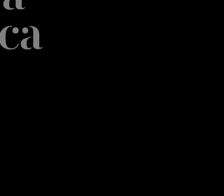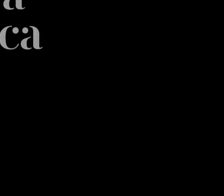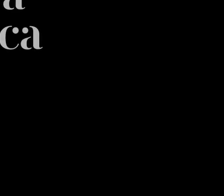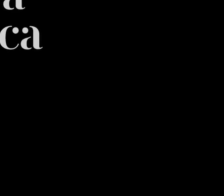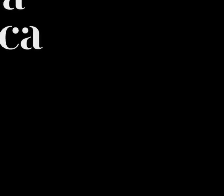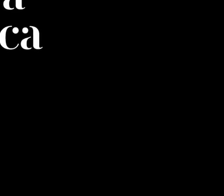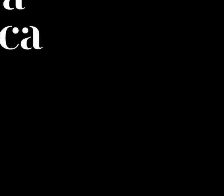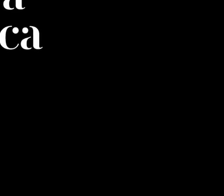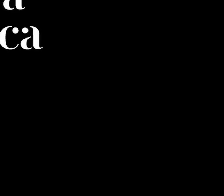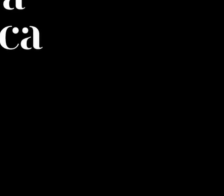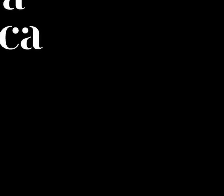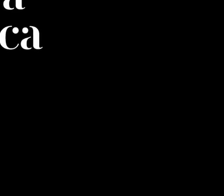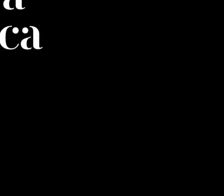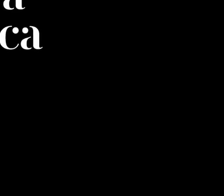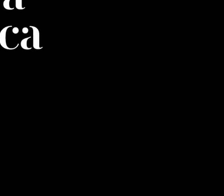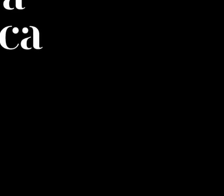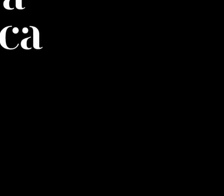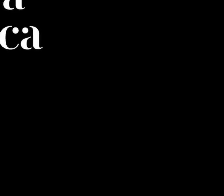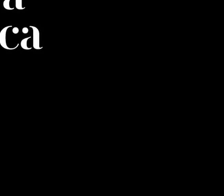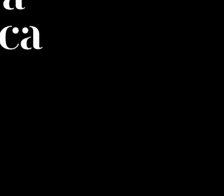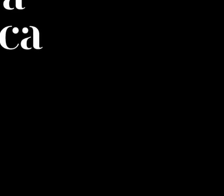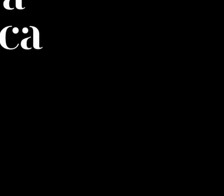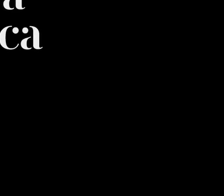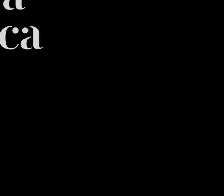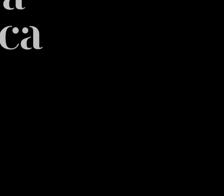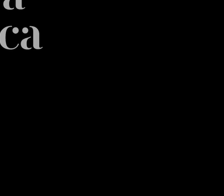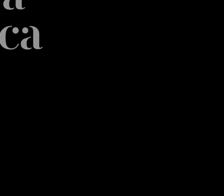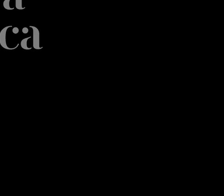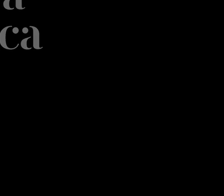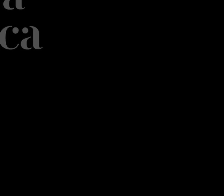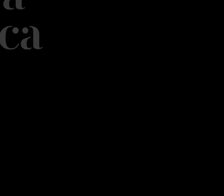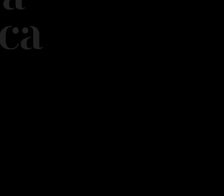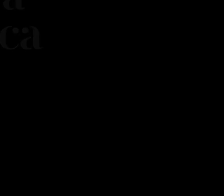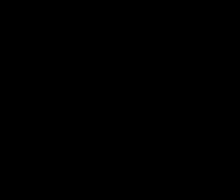E aí Obrigado.